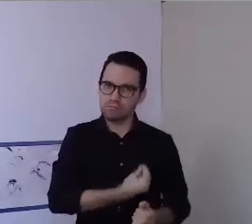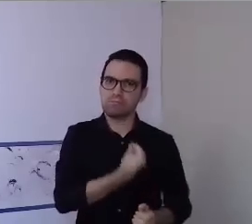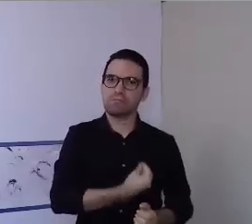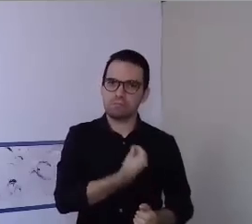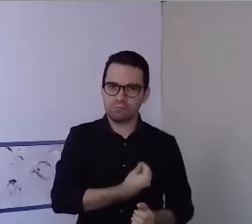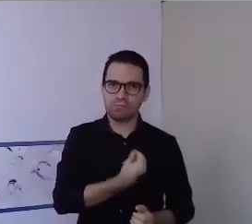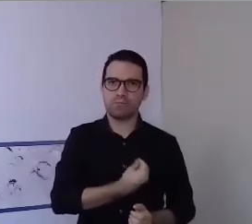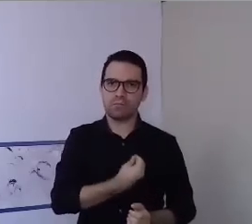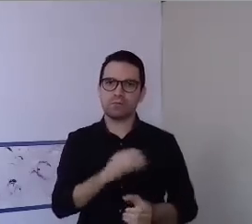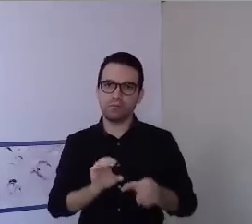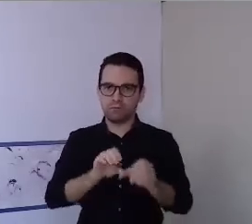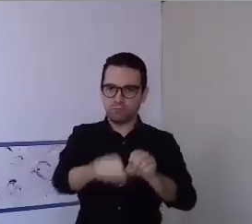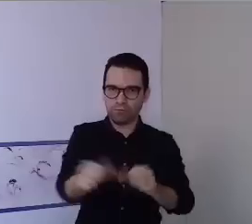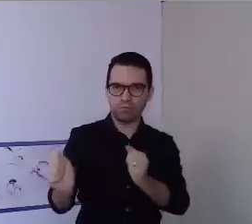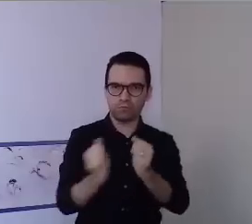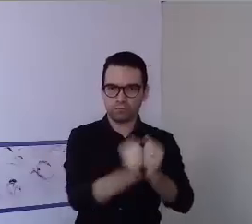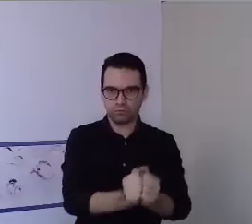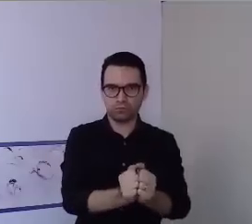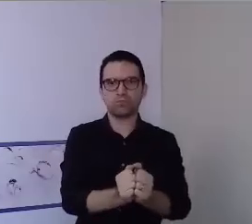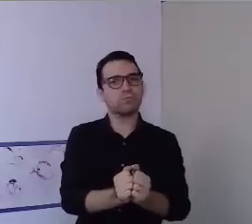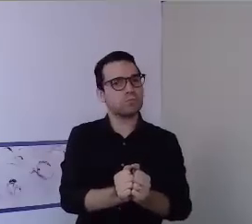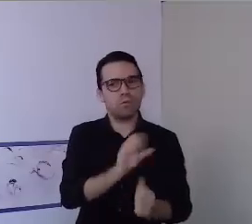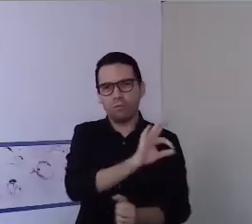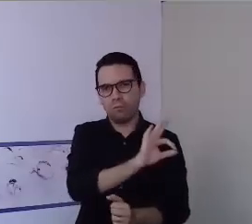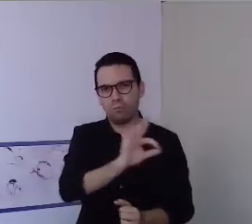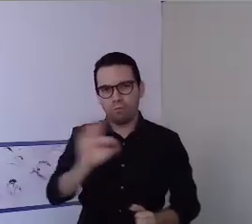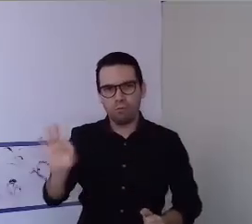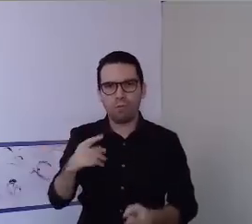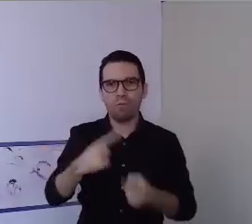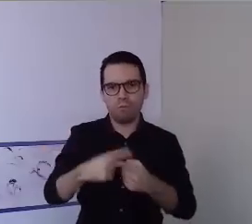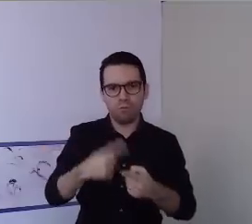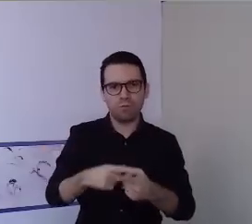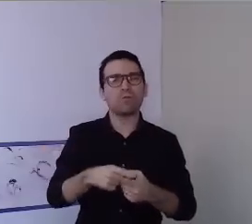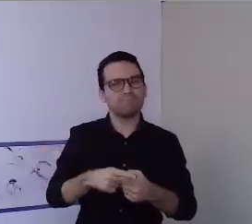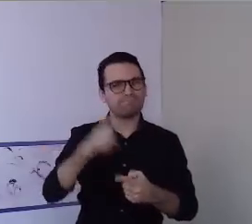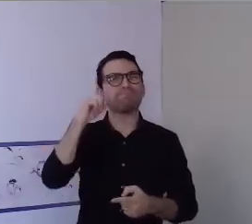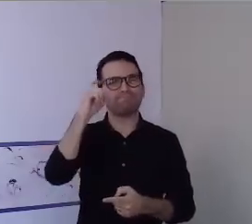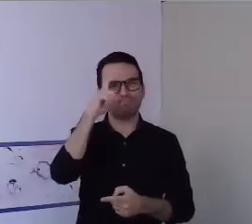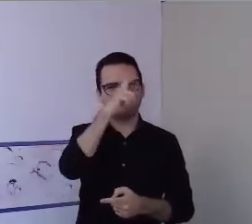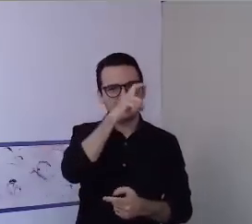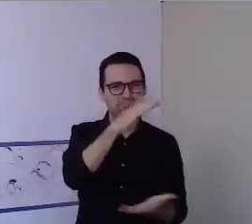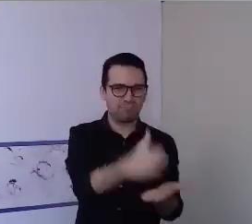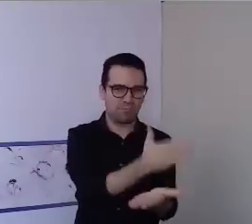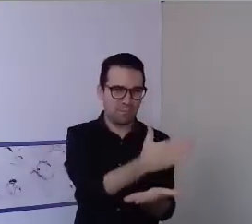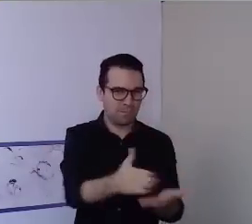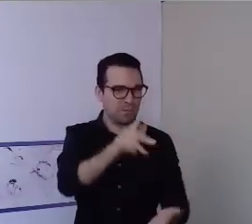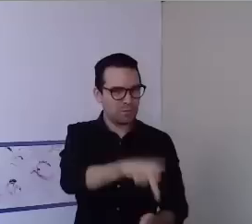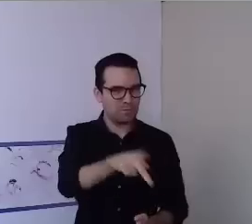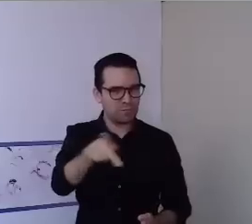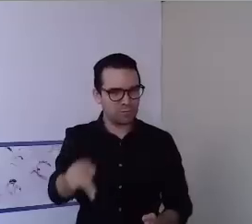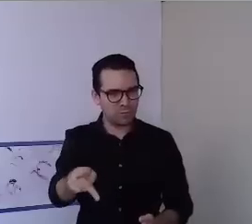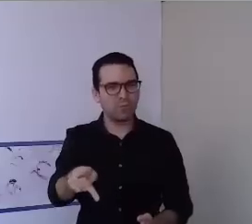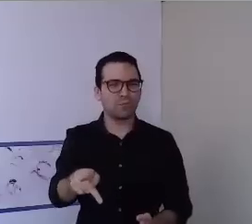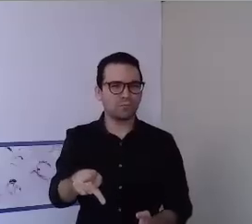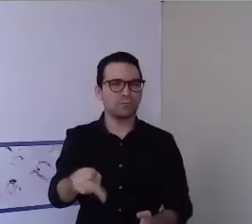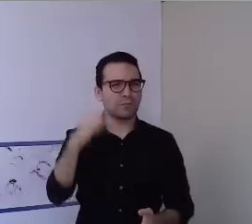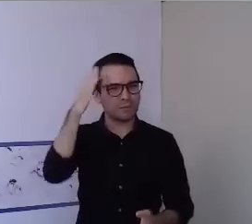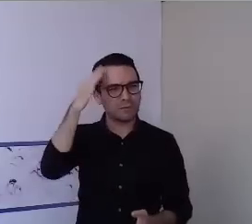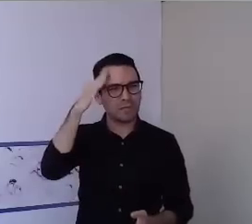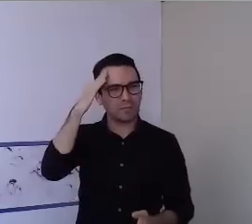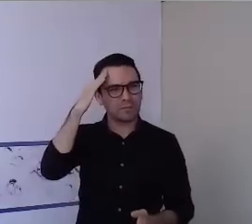formação. Isso é muito bacana porque é uma dificuldade que os professores que trabalham com a educação especial,